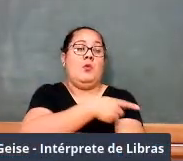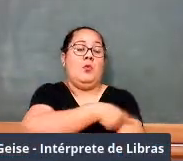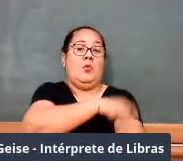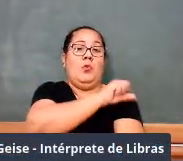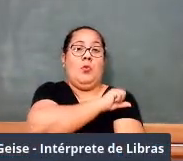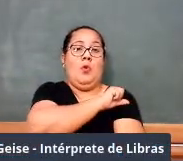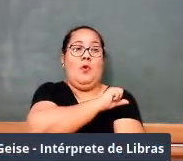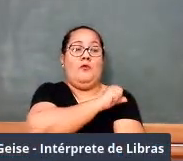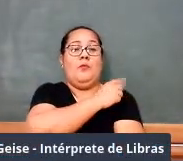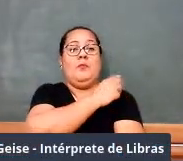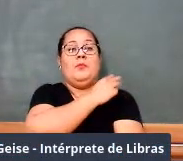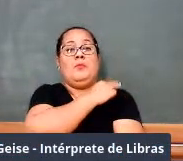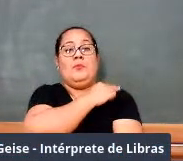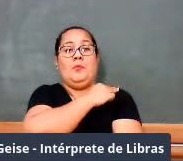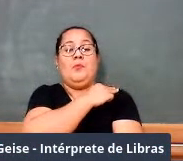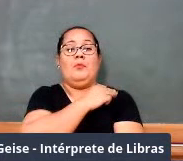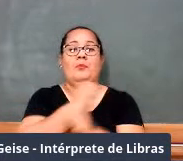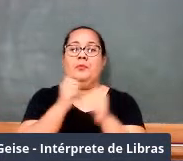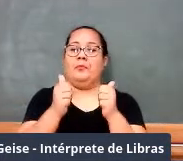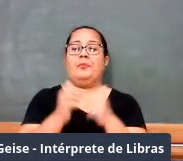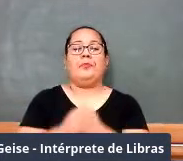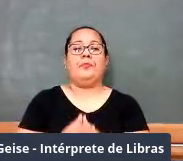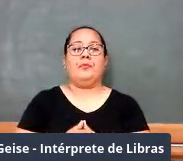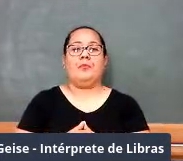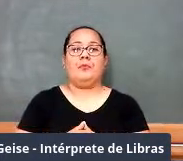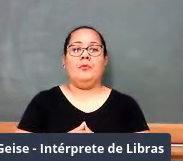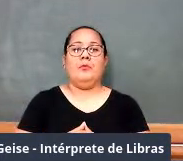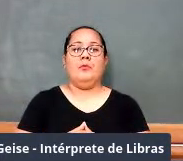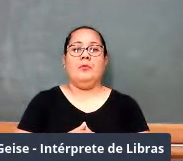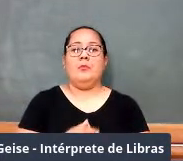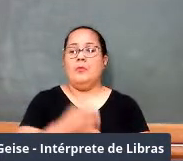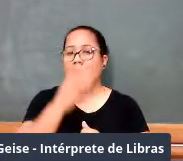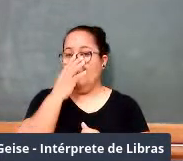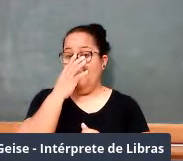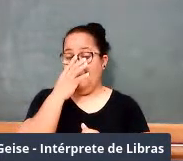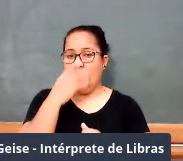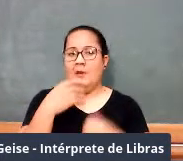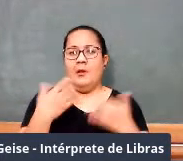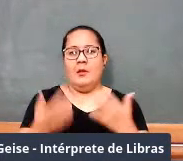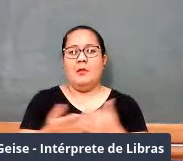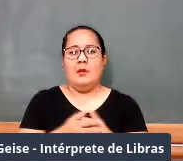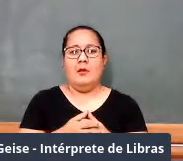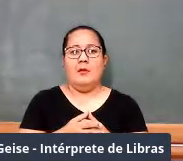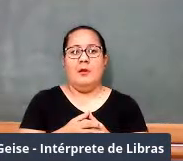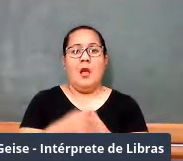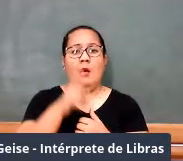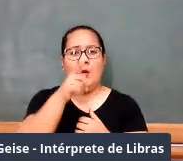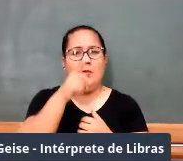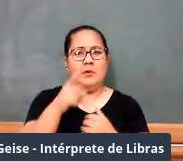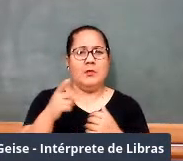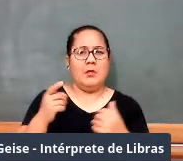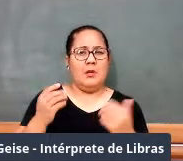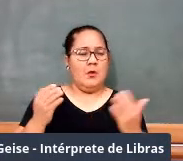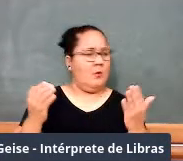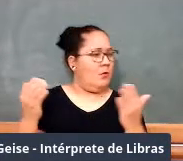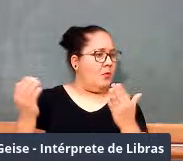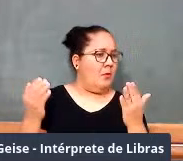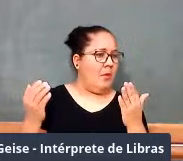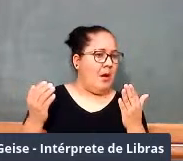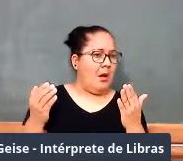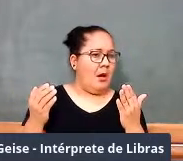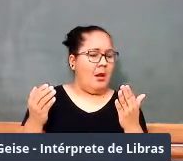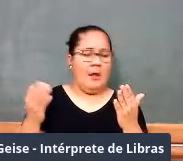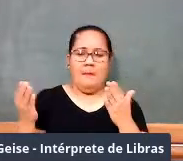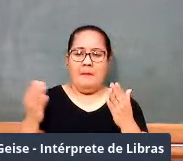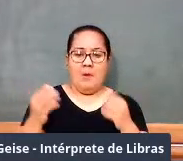aí é o ensino médio atual, não é? Bom, se você for fazer um paralelo do que mudou aí do ponto de vista da